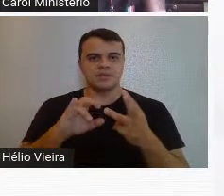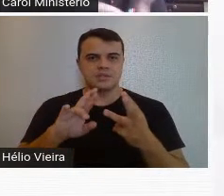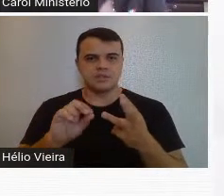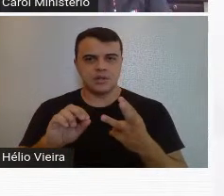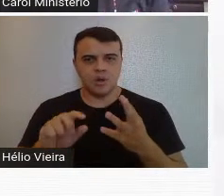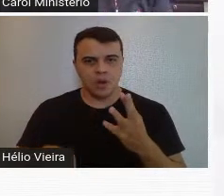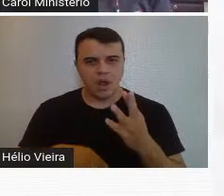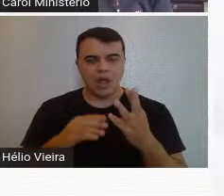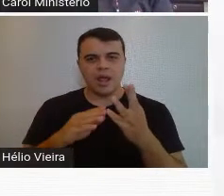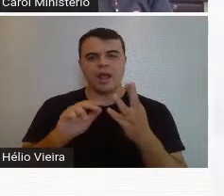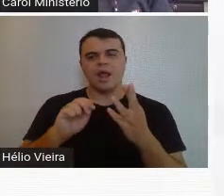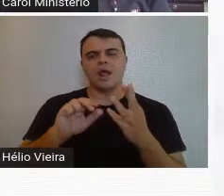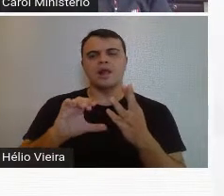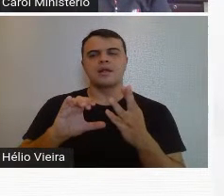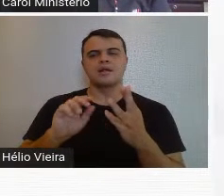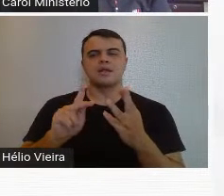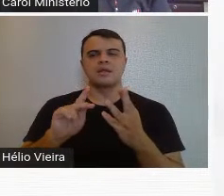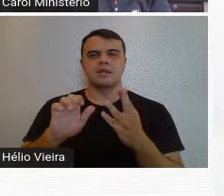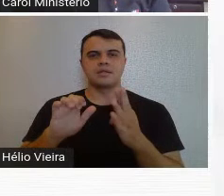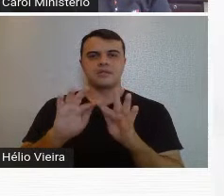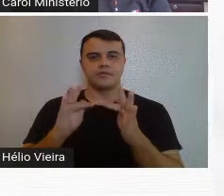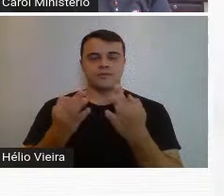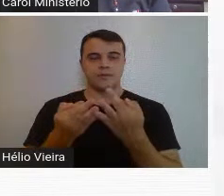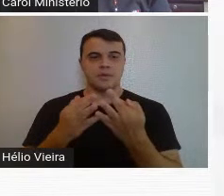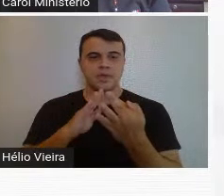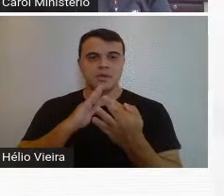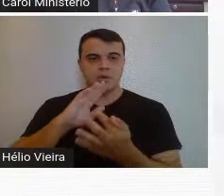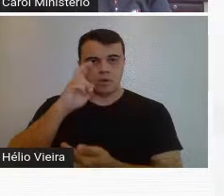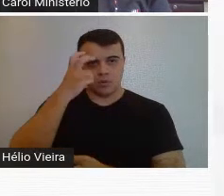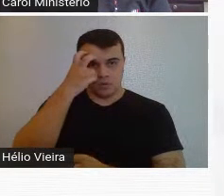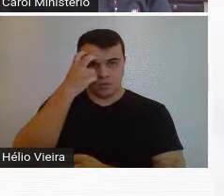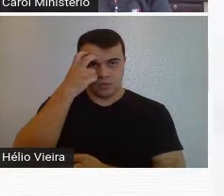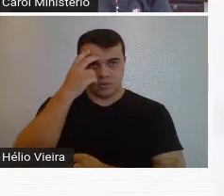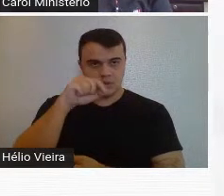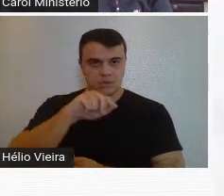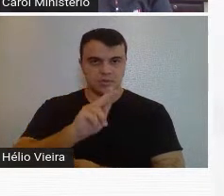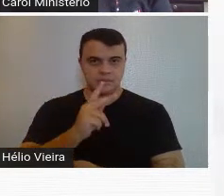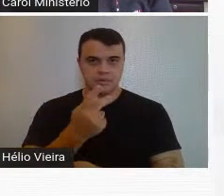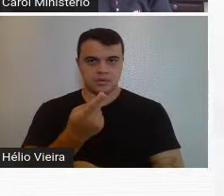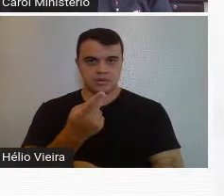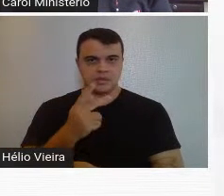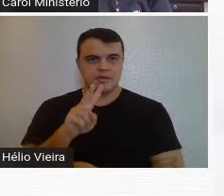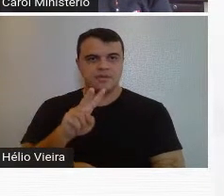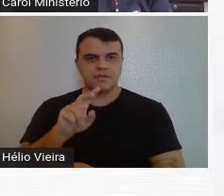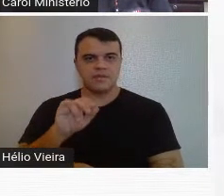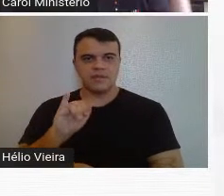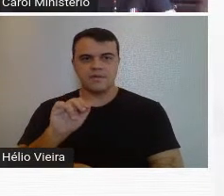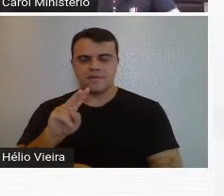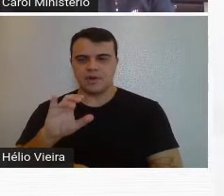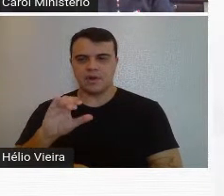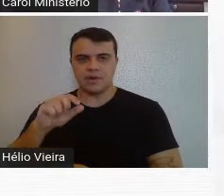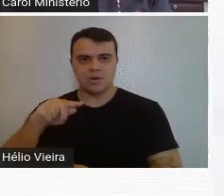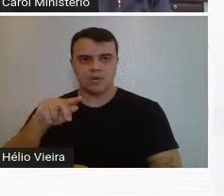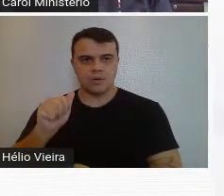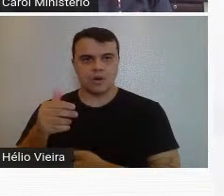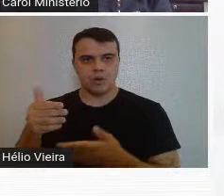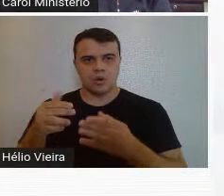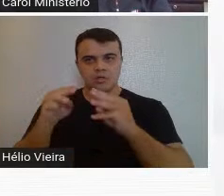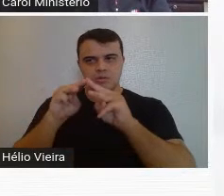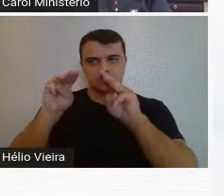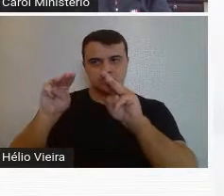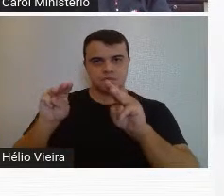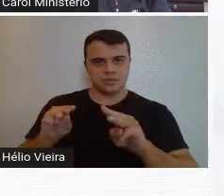Vivaco, que é uma família, era muito culta, na época em Belo Horizonte, que lá no Palacete Vivaco, onde hoje é o Museu da